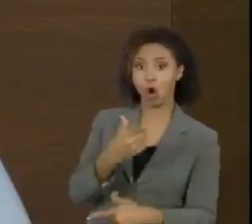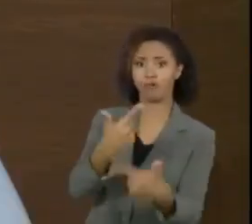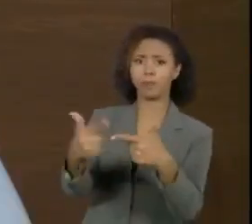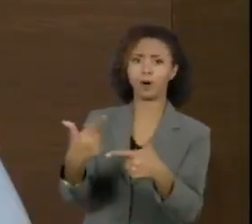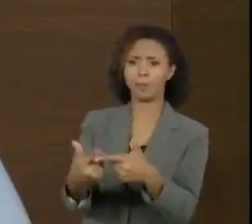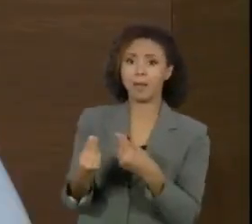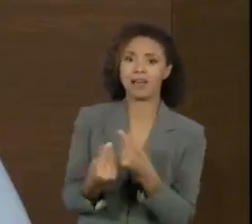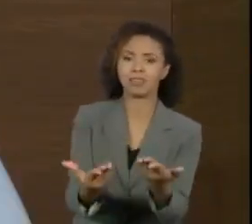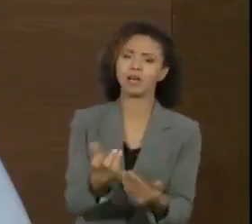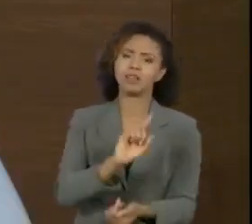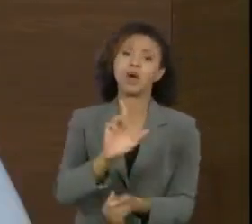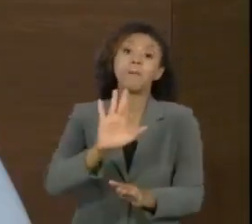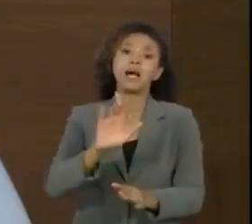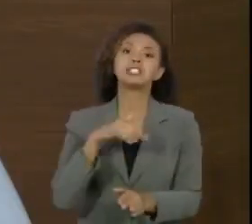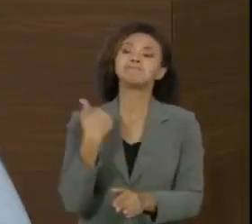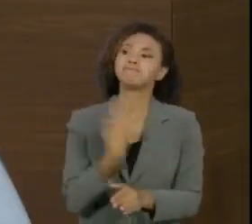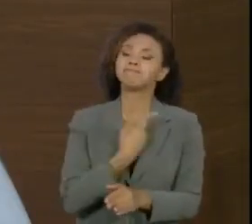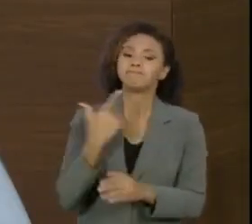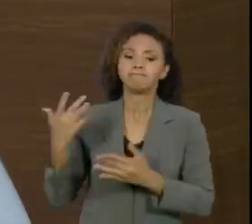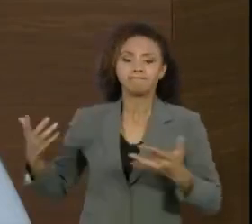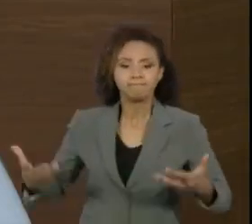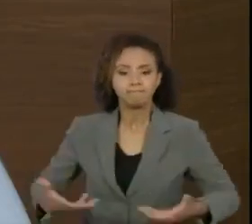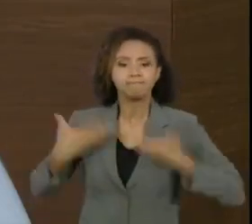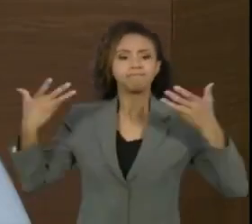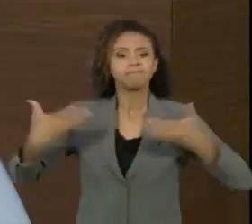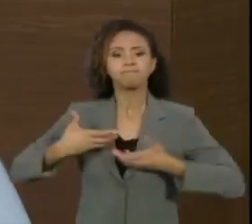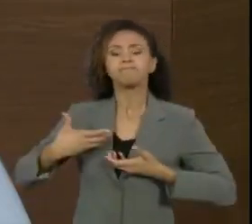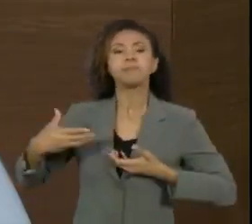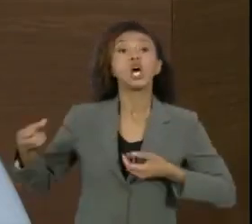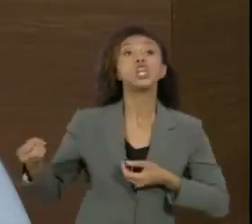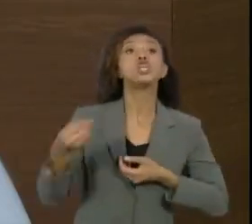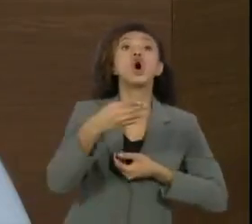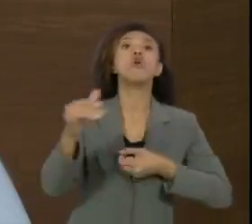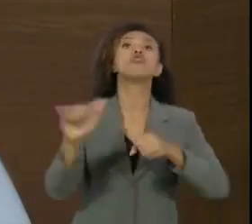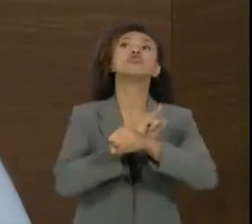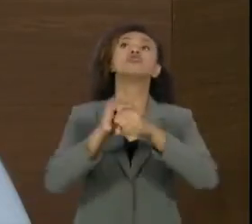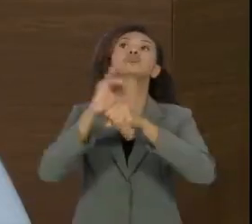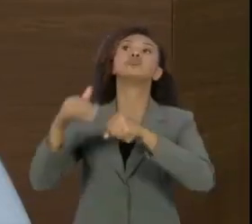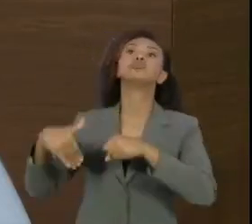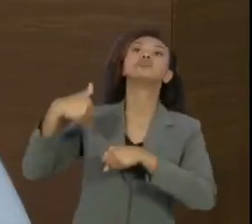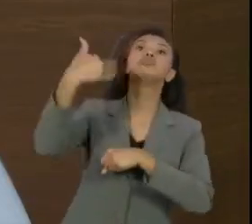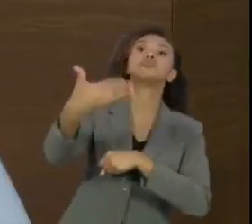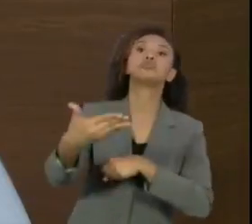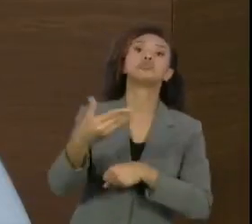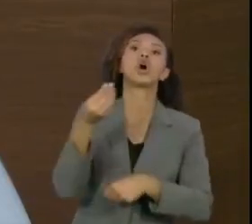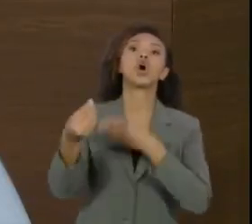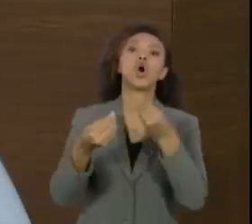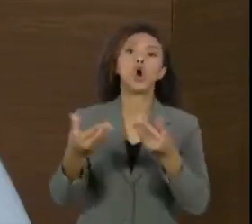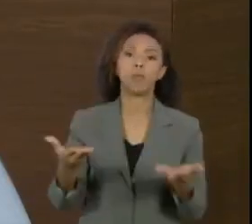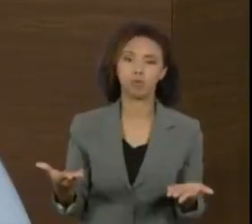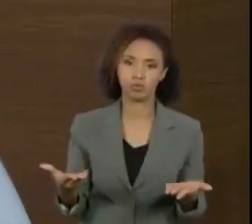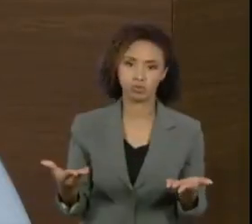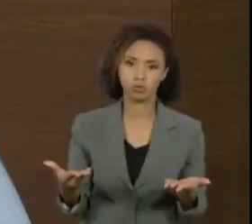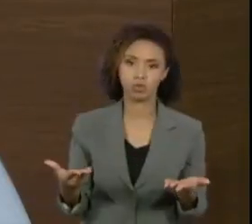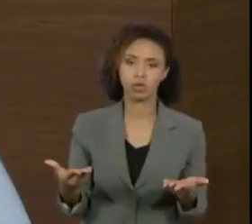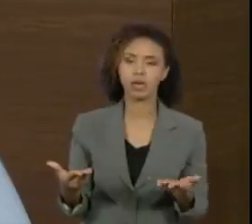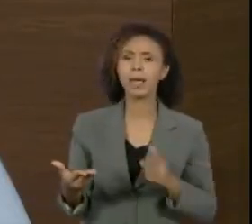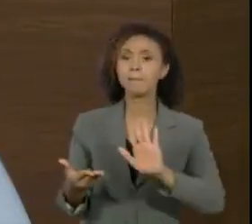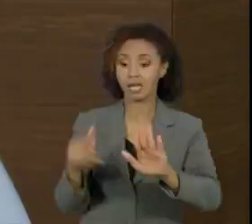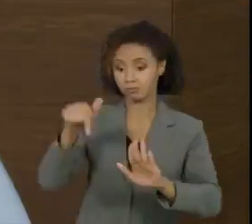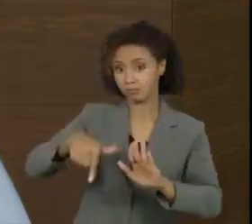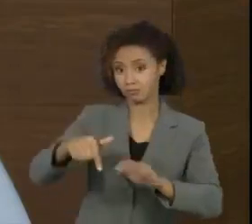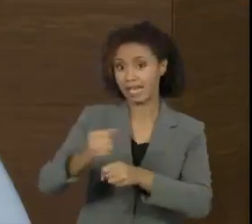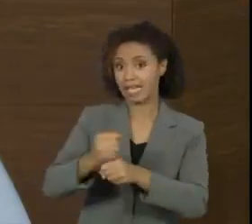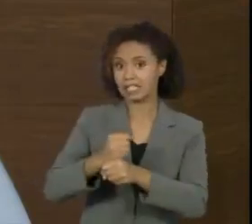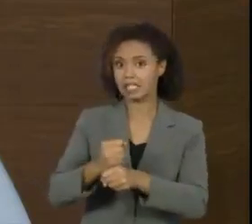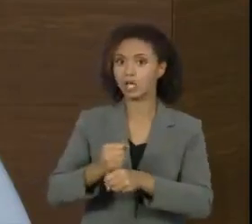desafia e nos catapulta para pensar processos novos para os problemas antigos que a gente tinha. Esse ano, a gente não